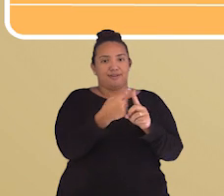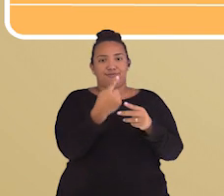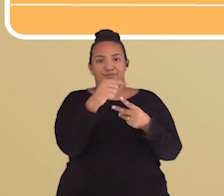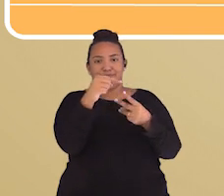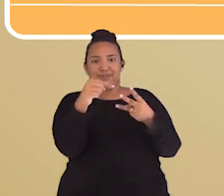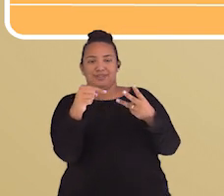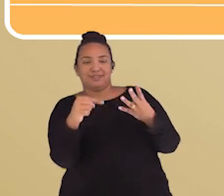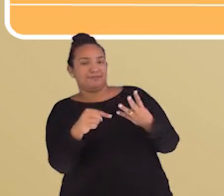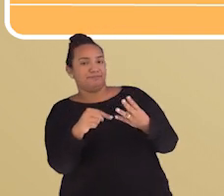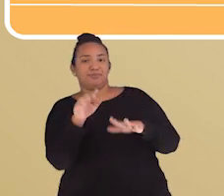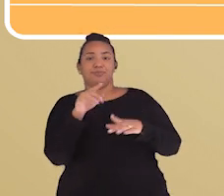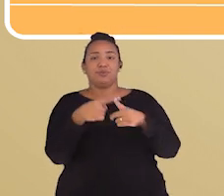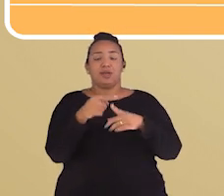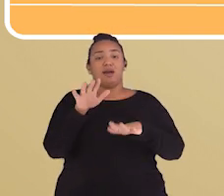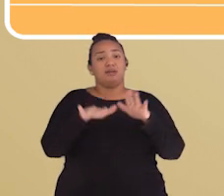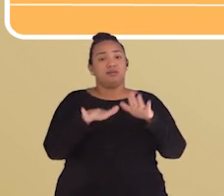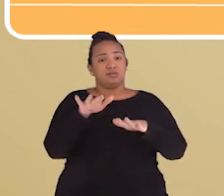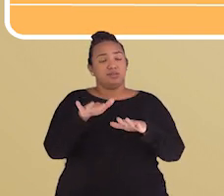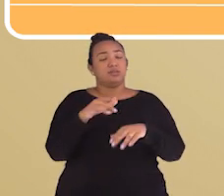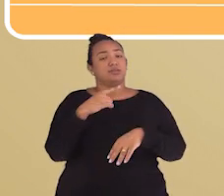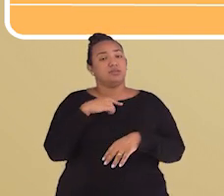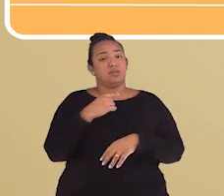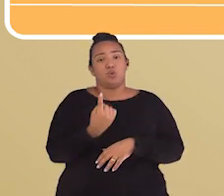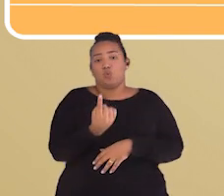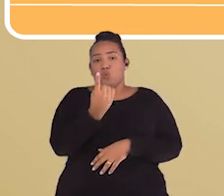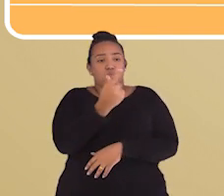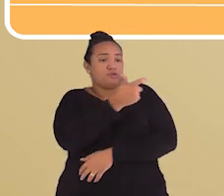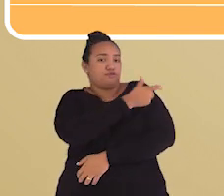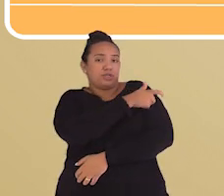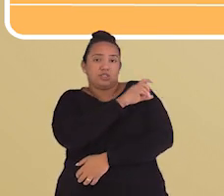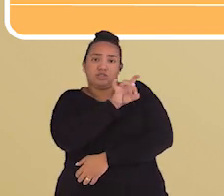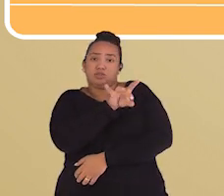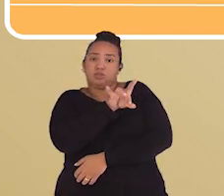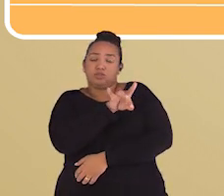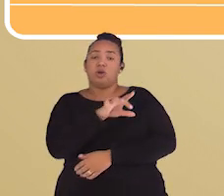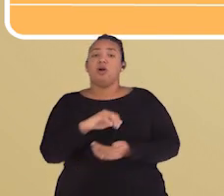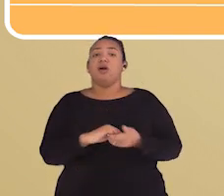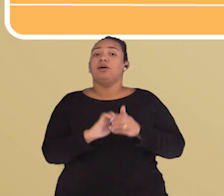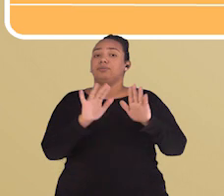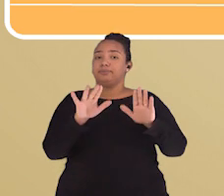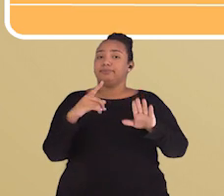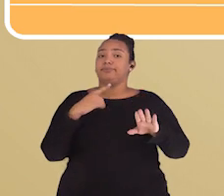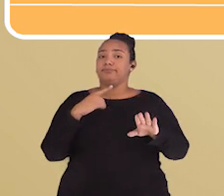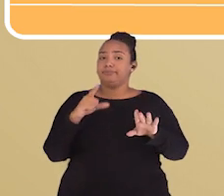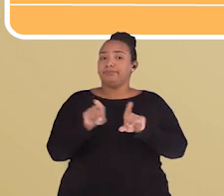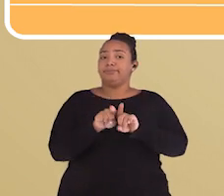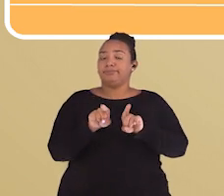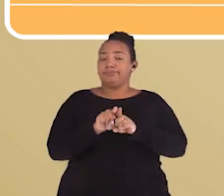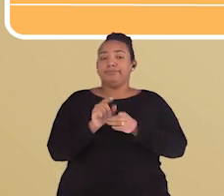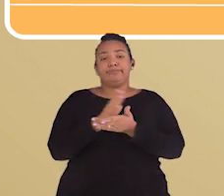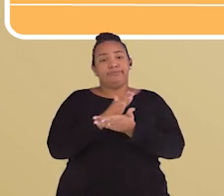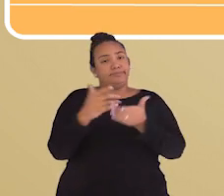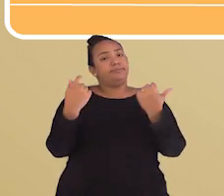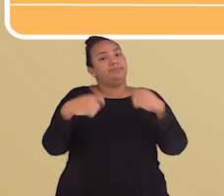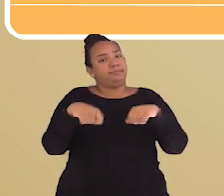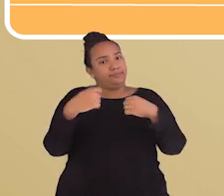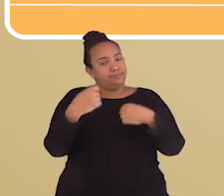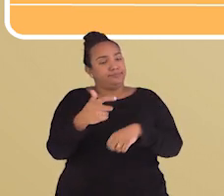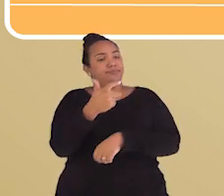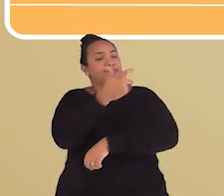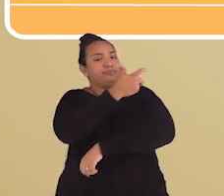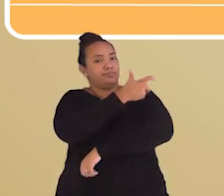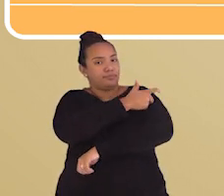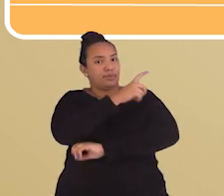aplicadas mais de uma vez, pois algumas são de dose única, assim como várias delas possuem um efeito